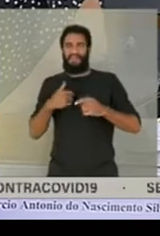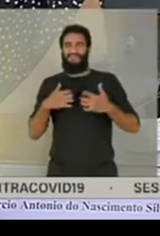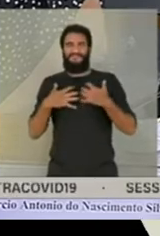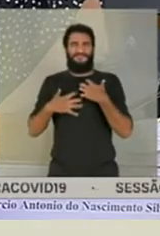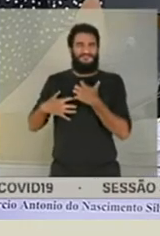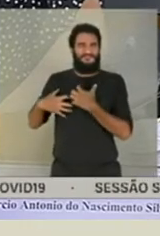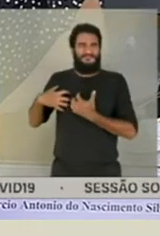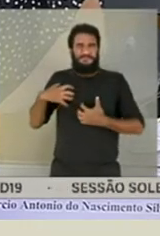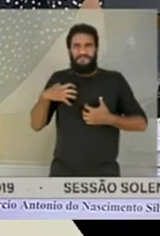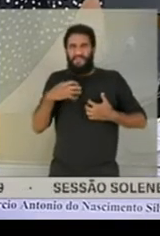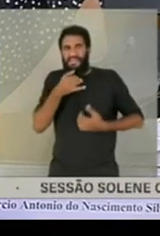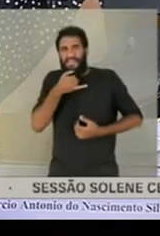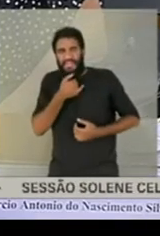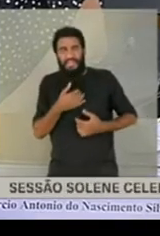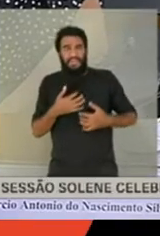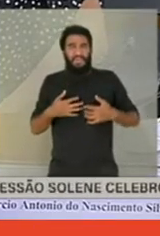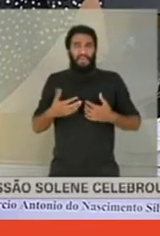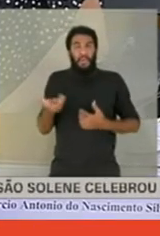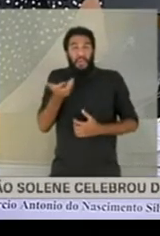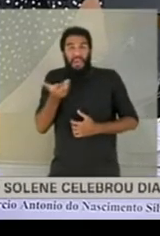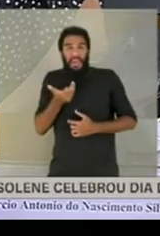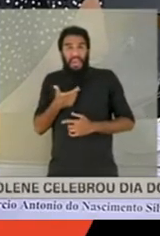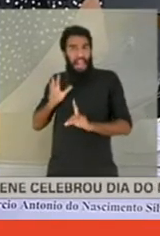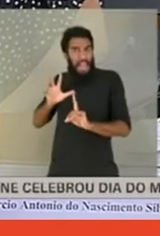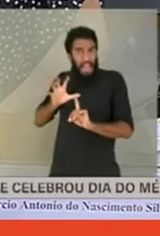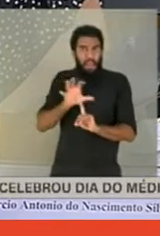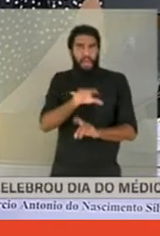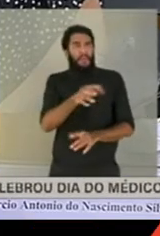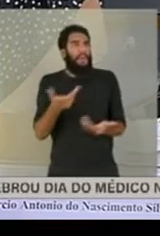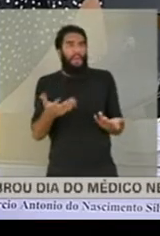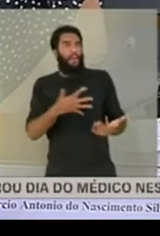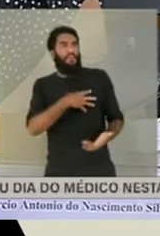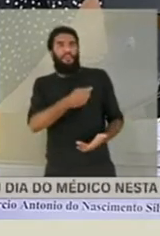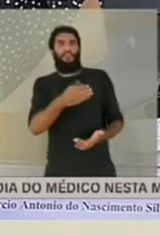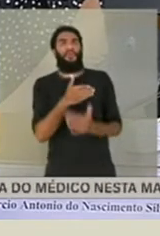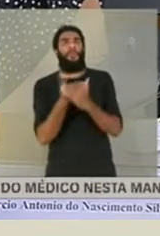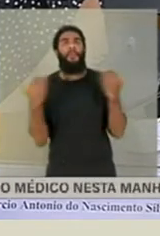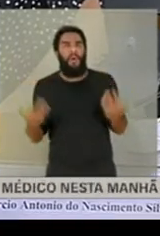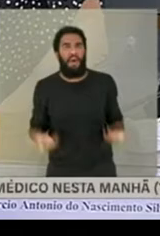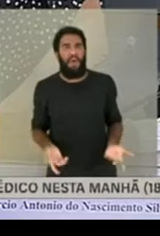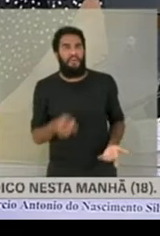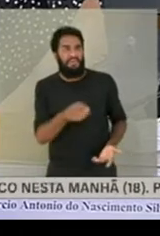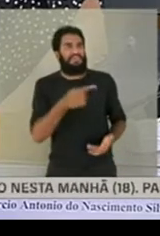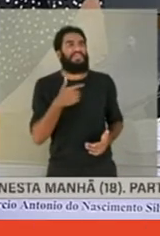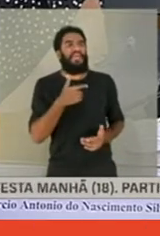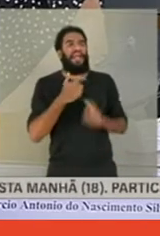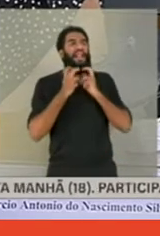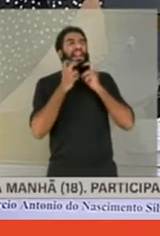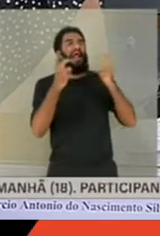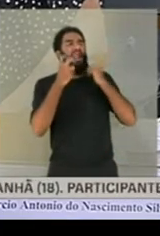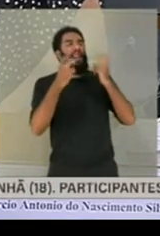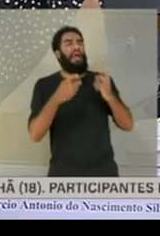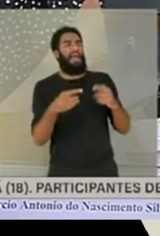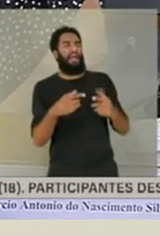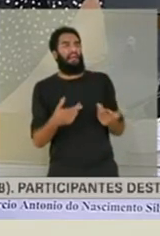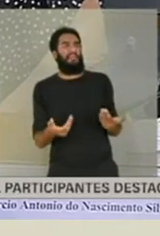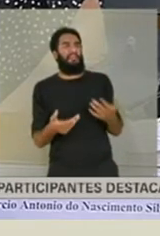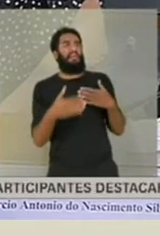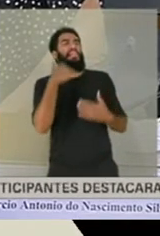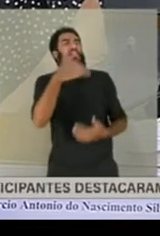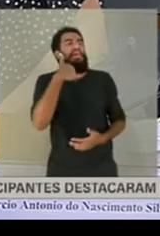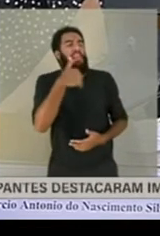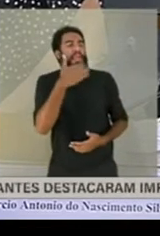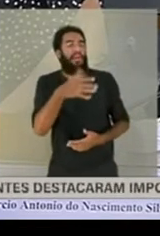tristeza, não dava, não dava, eu falei para o cara, pô cara, meu filho morreu, você vai ficar gritando, e daí? O cara grita, mito, eu